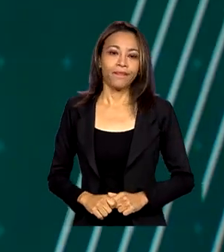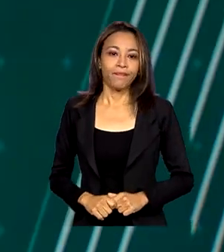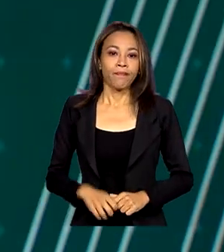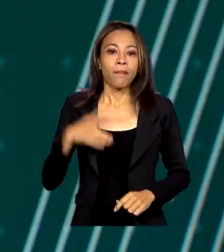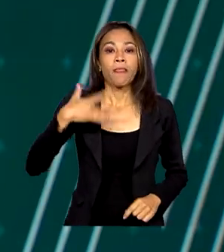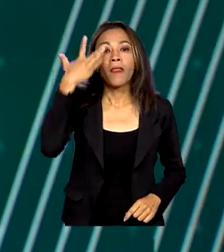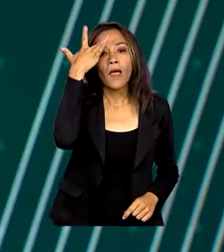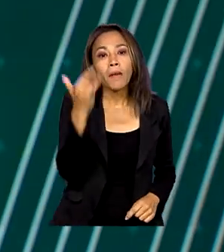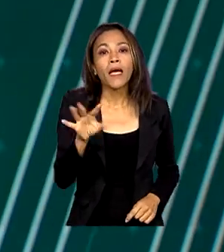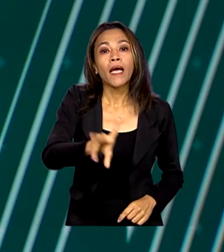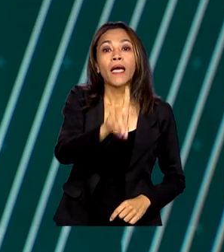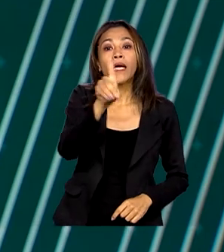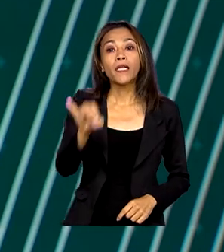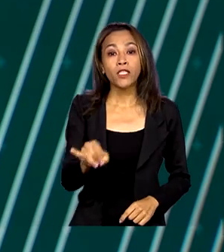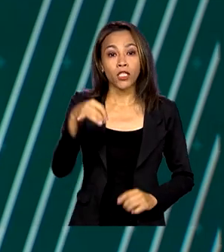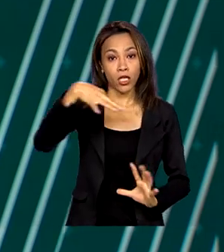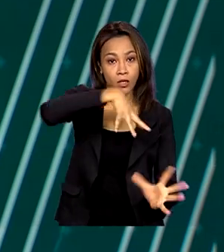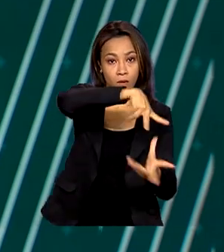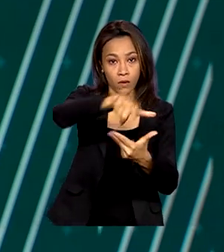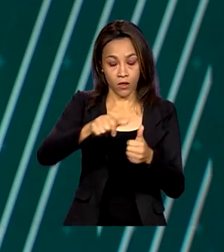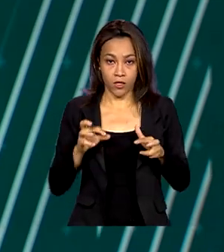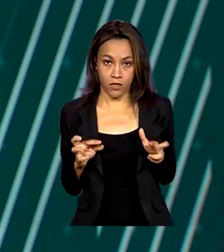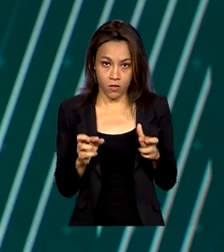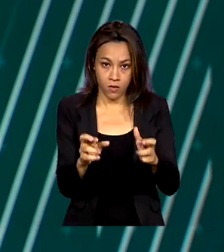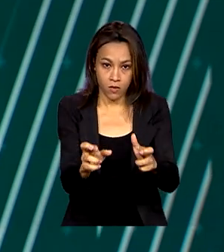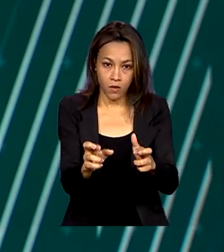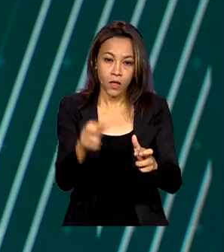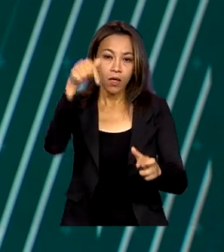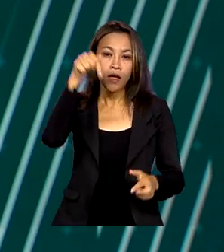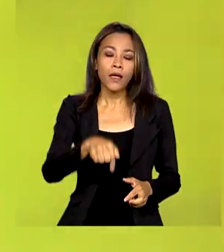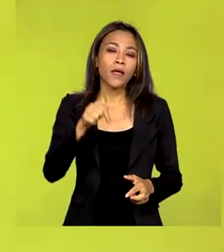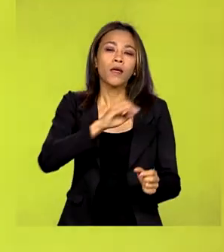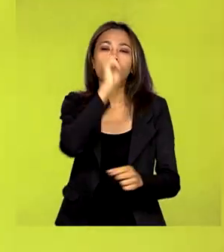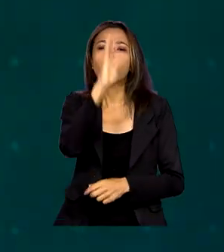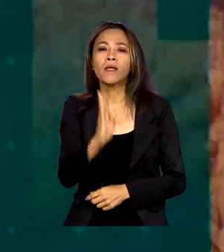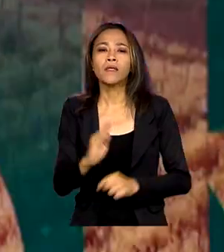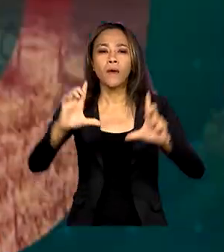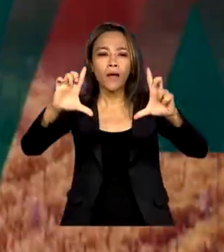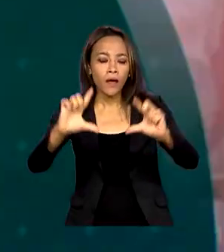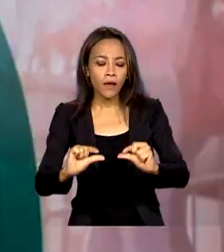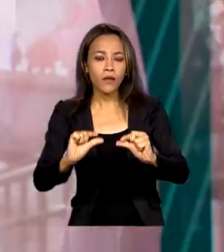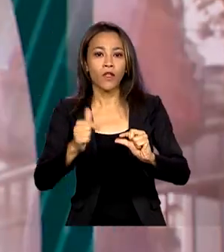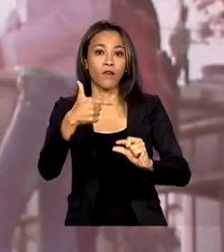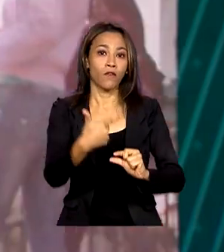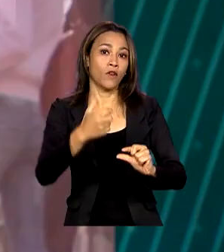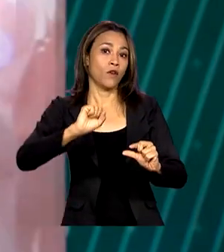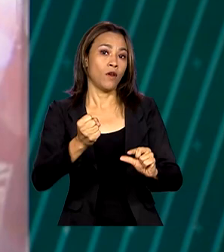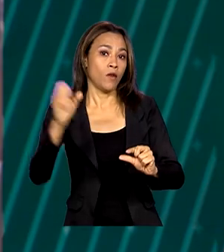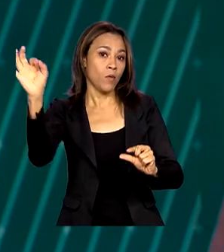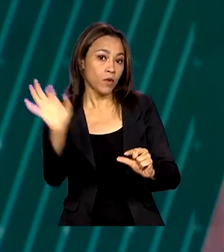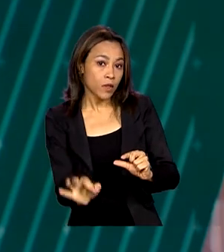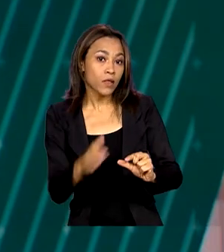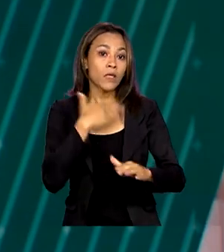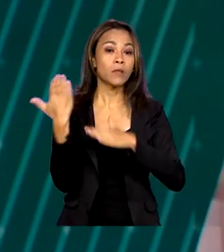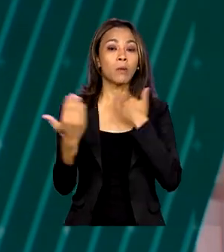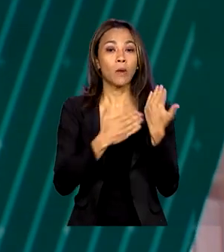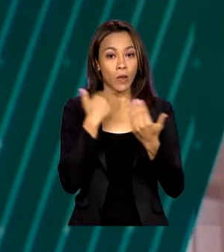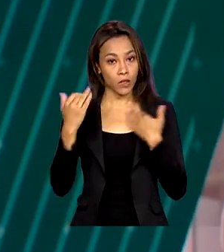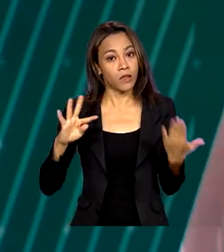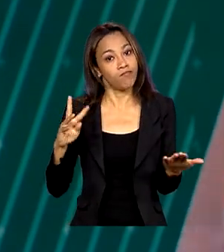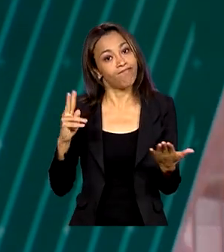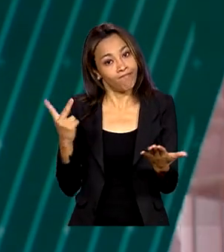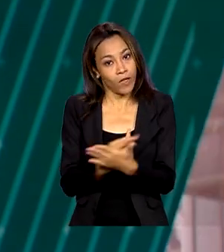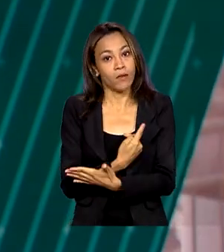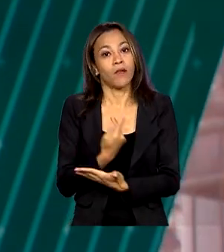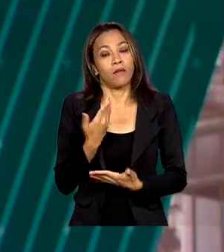Amanhã é dia mundial do câncer. E aqui no Brasil, a meta é reduzir em 28% as mortes evitáveis pela doença.